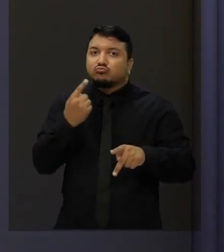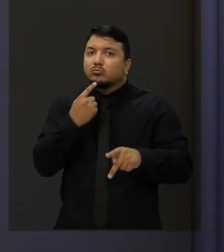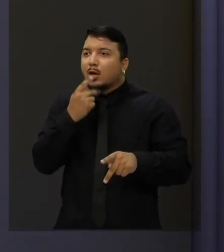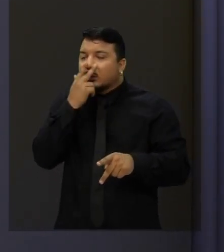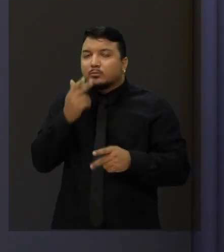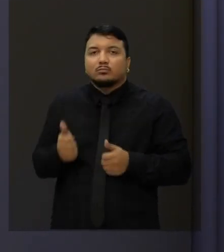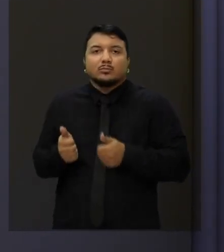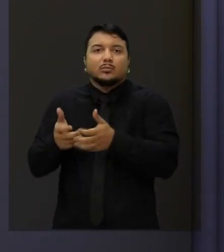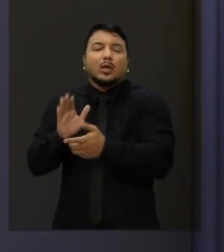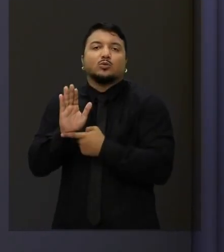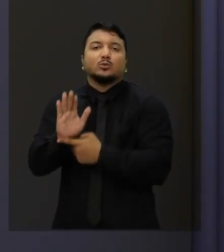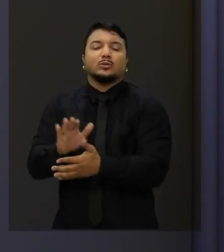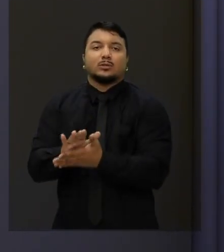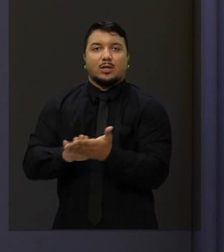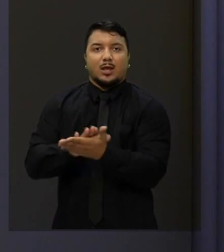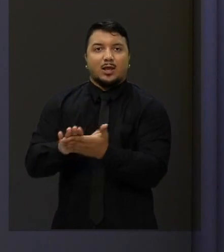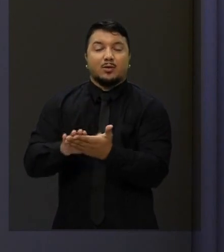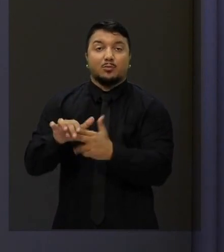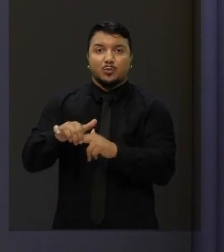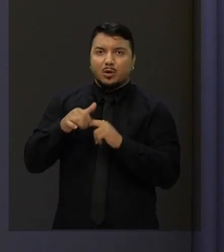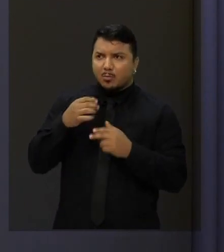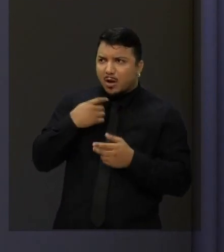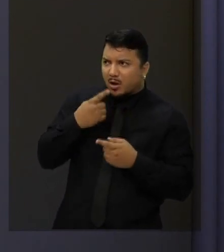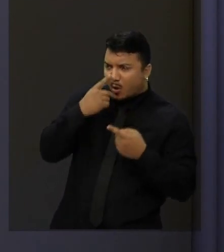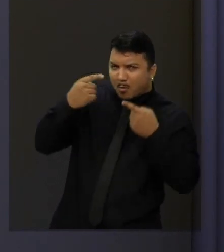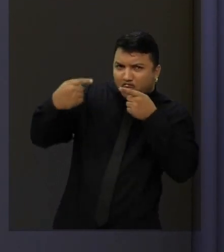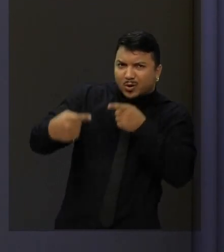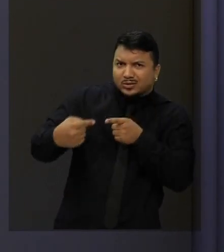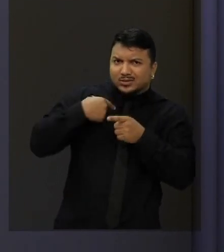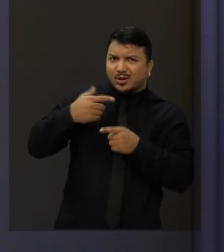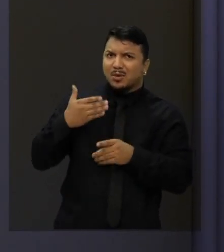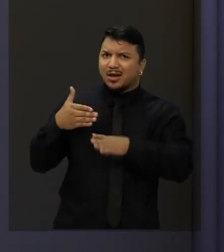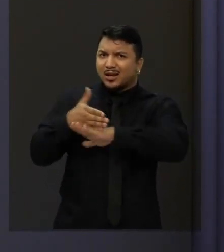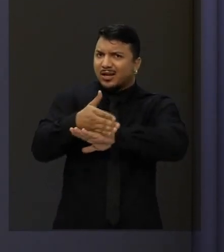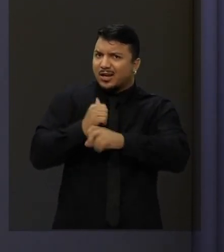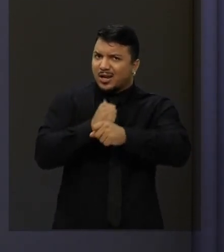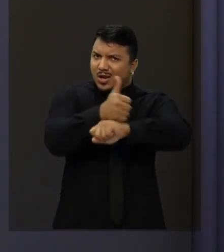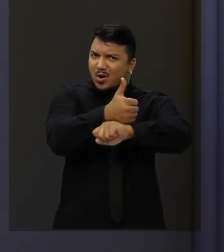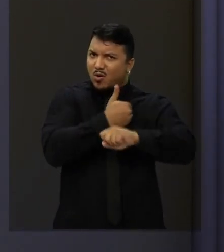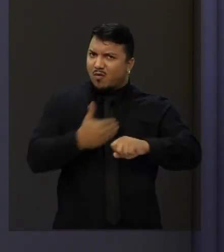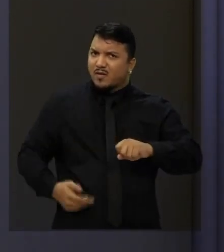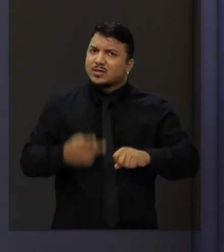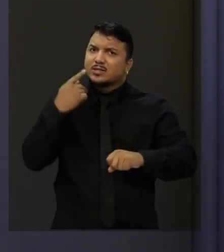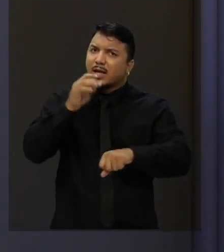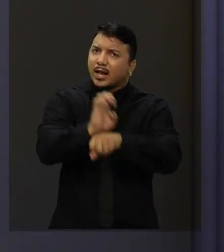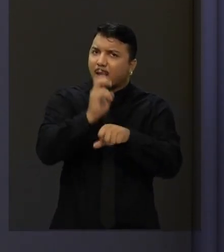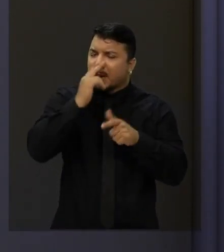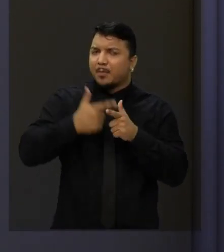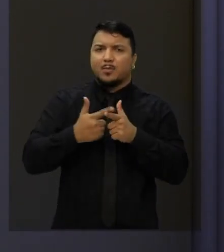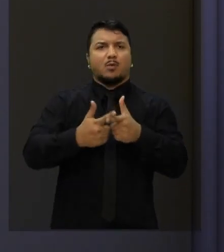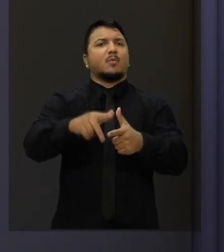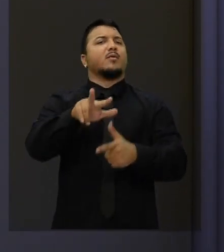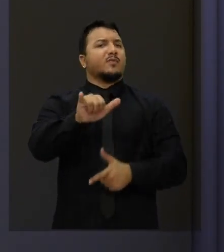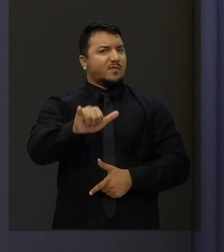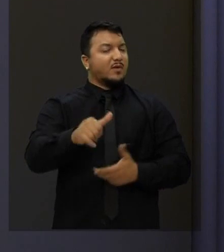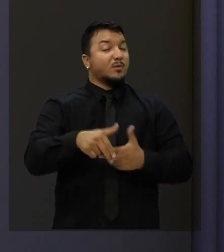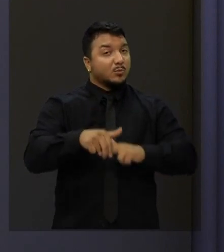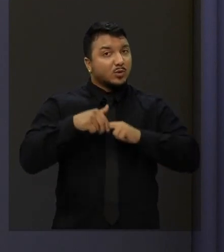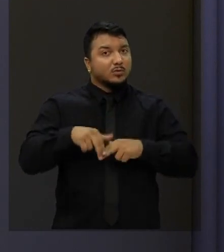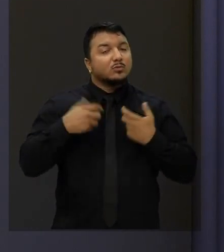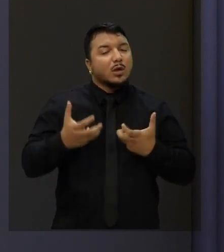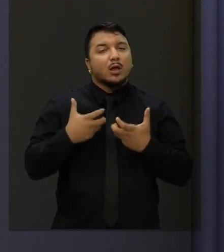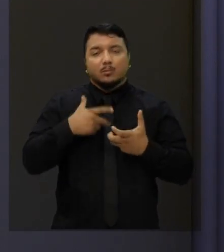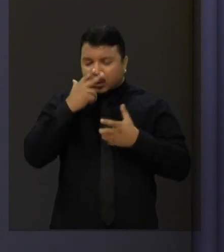É assim essa oposição, que não merece governar o Ceará, nem deve, porque será um desastre para o Estado do Ceará. Eu quero fazer unidade